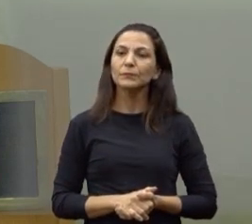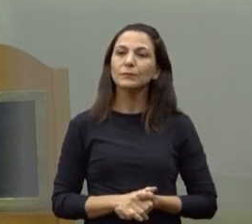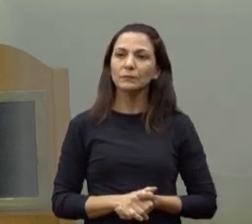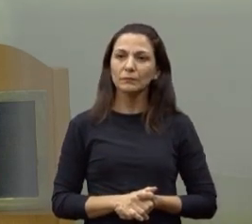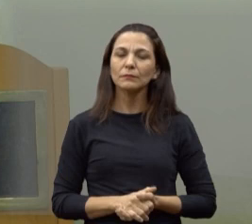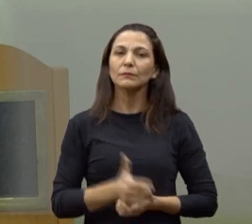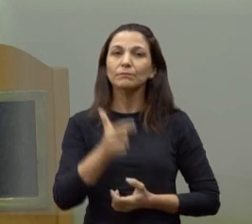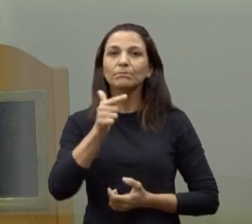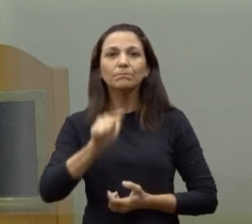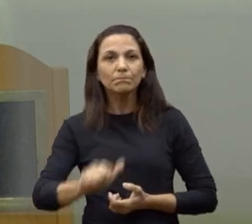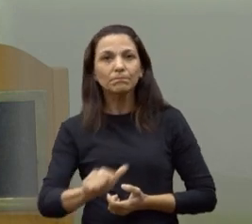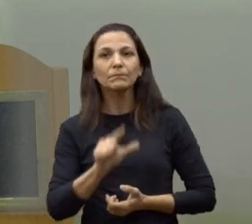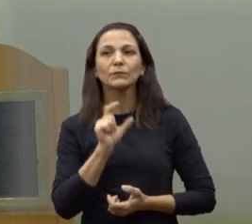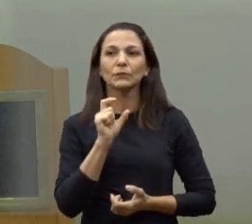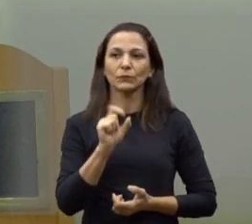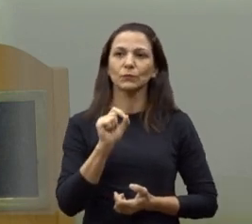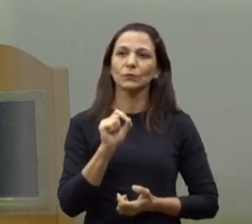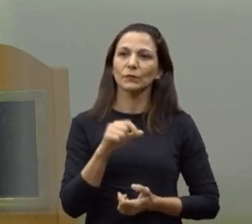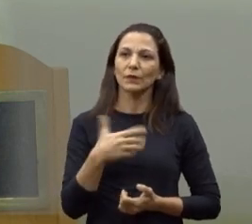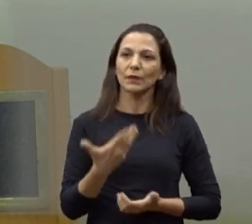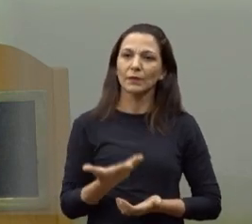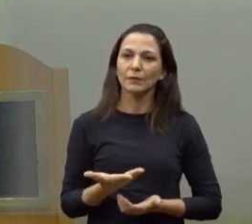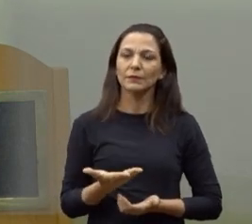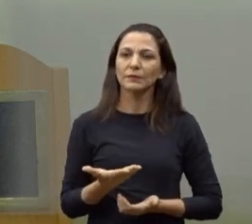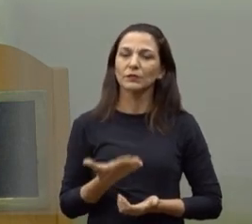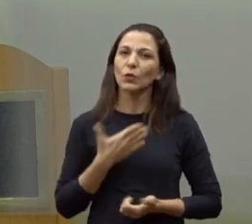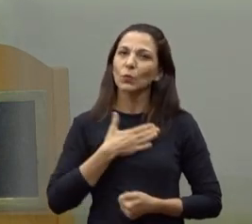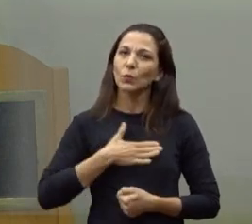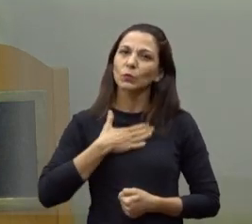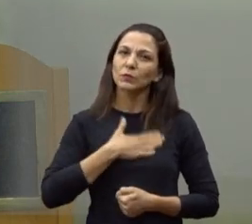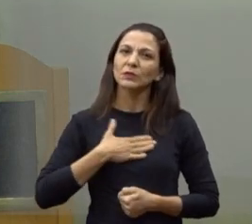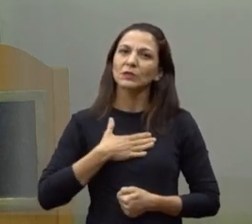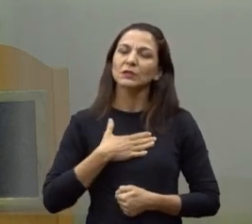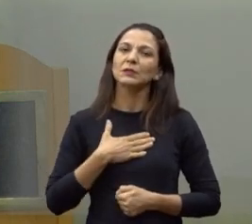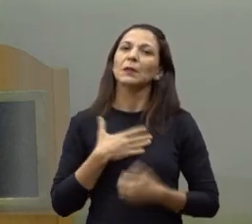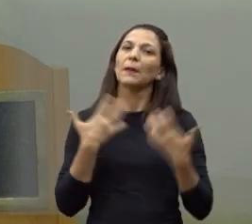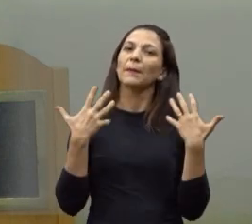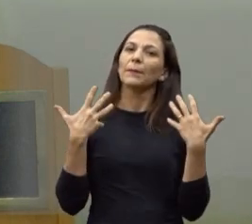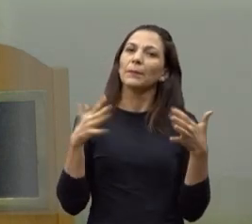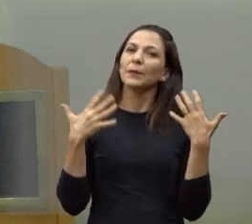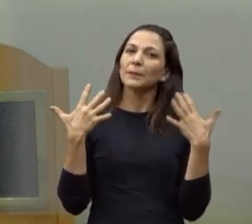Mais uma vez, gostaria de parabenizar